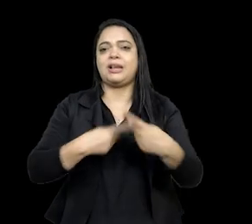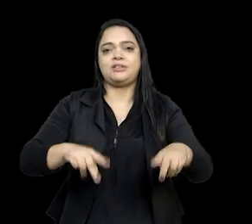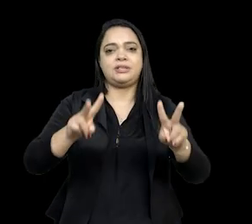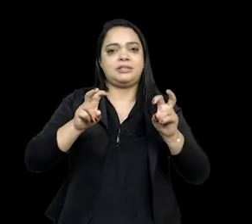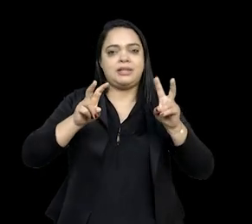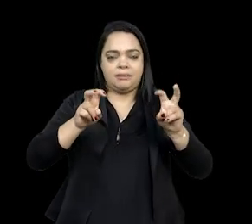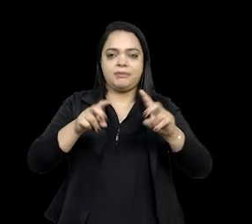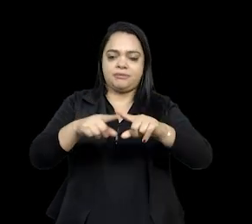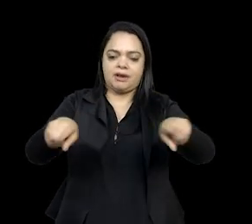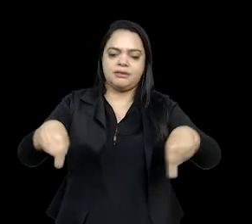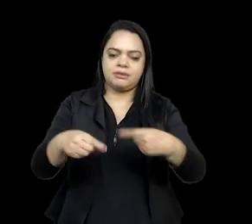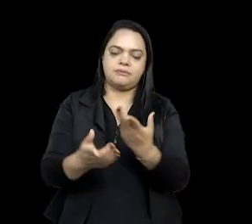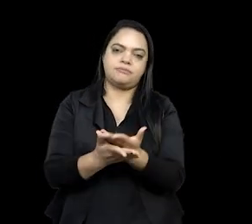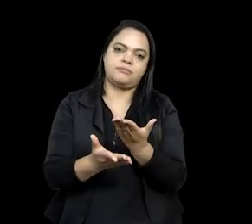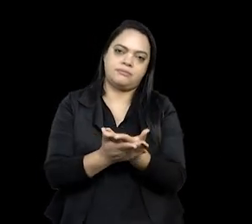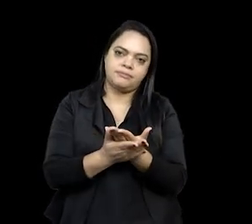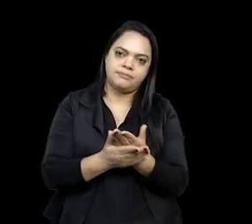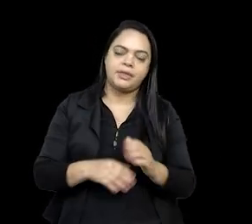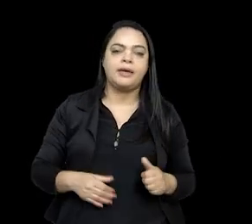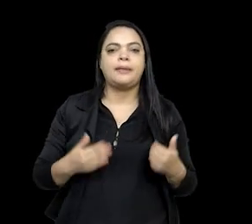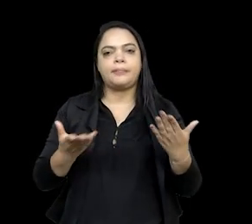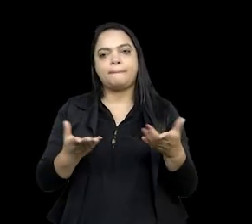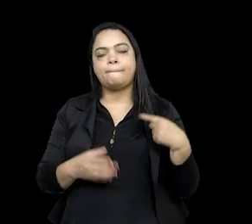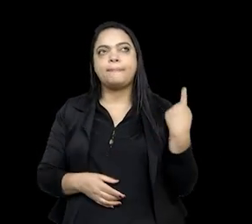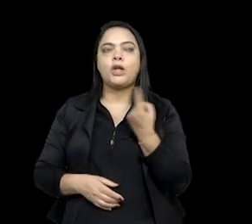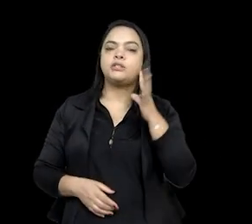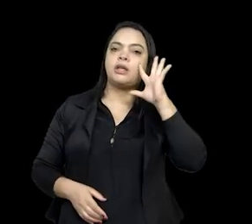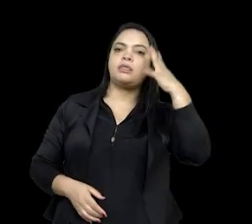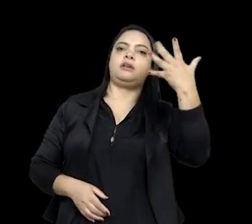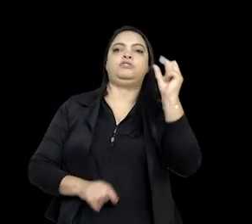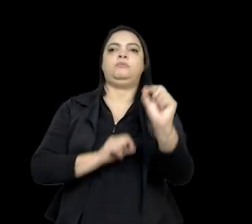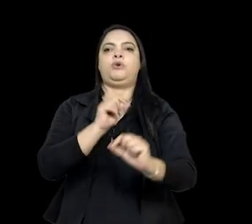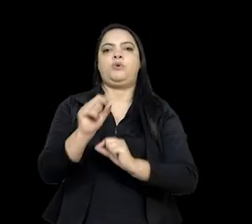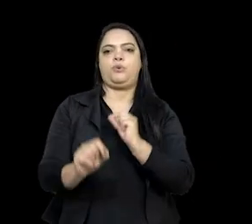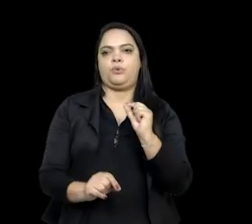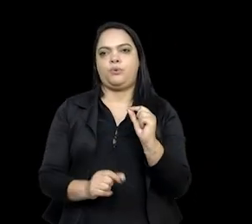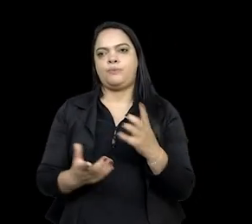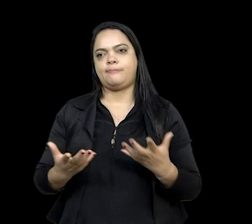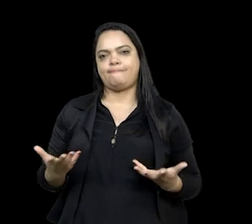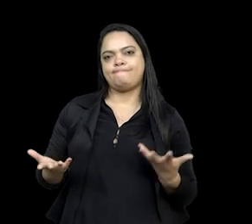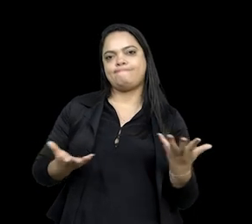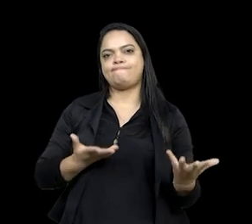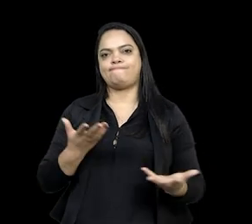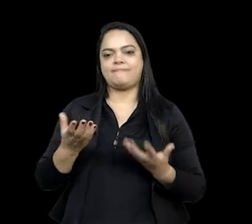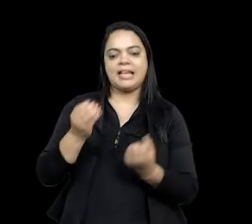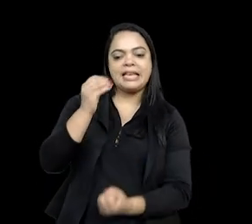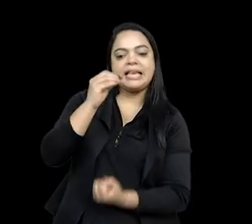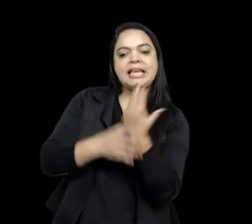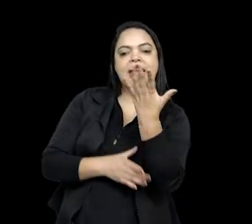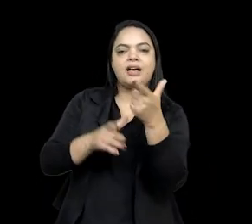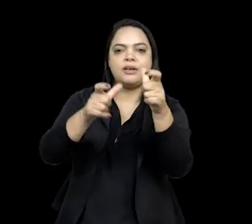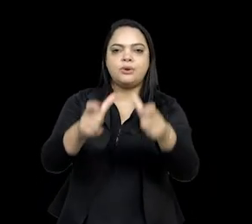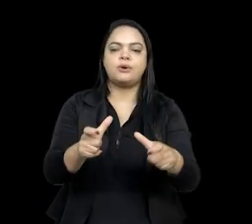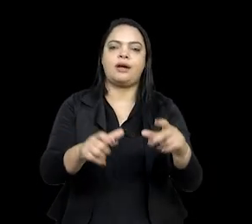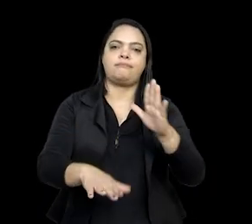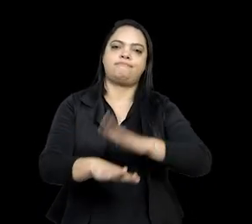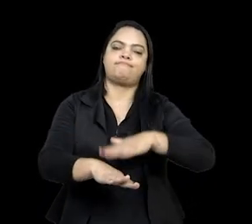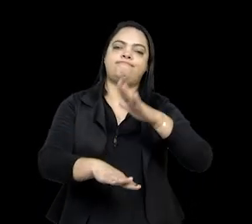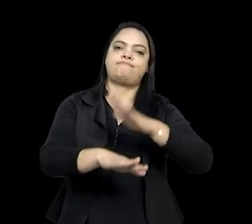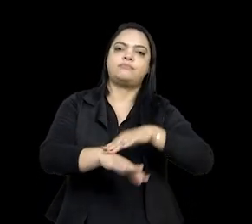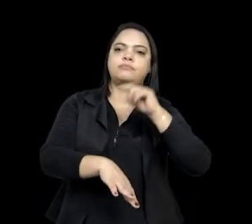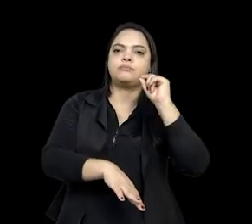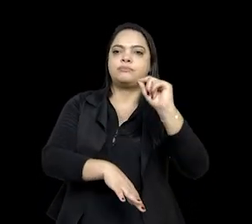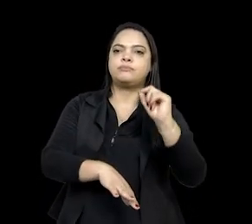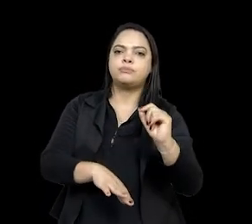sala de aula. E daí, com isso, a gente resolveu formar, fazer um, criar um novo espaço, né, de,